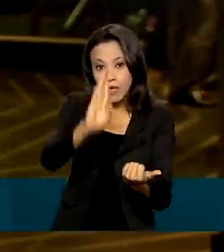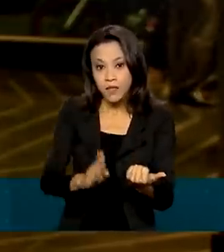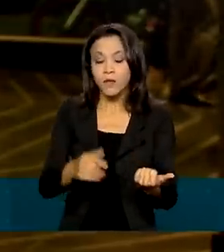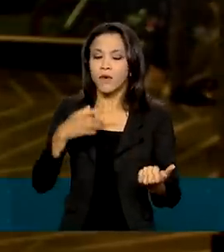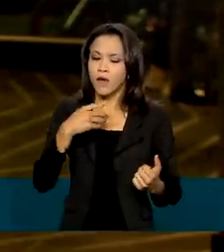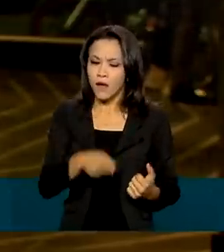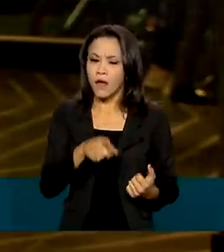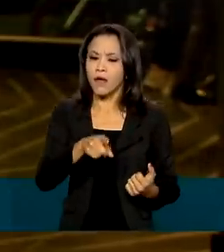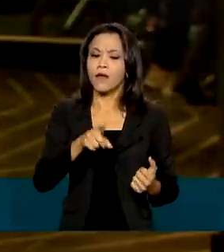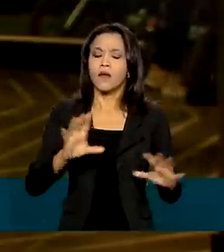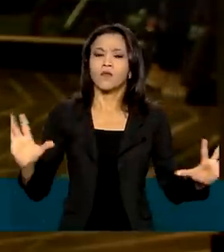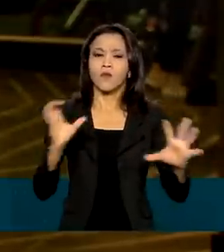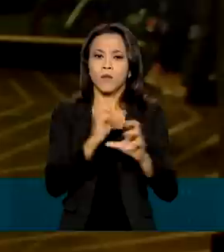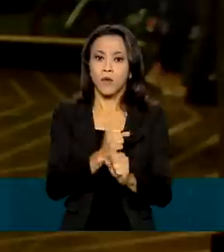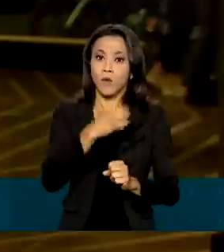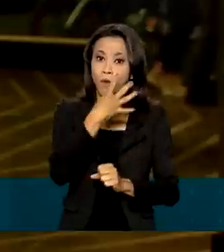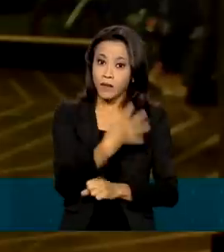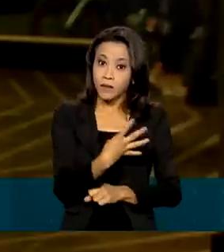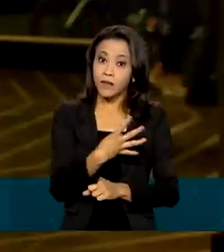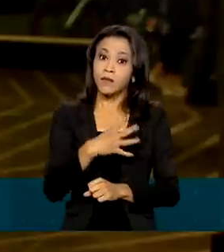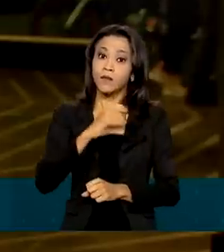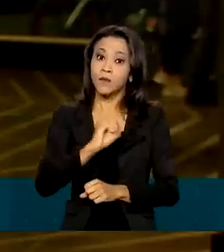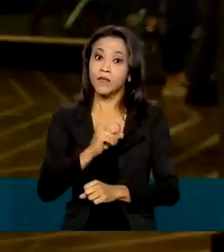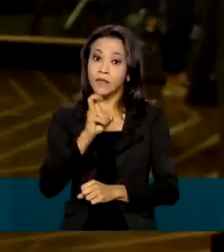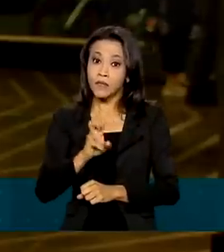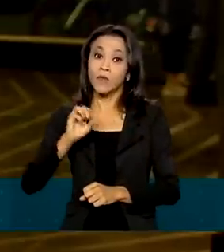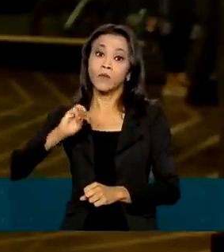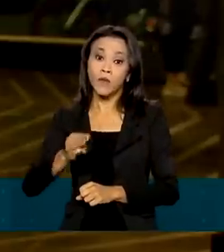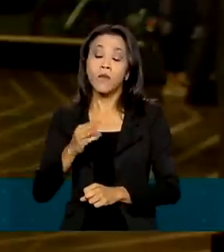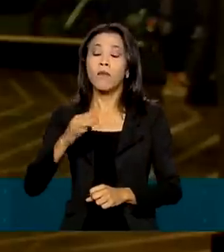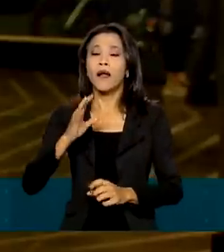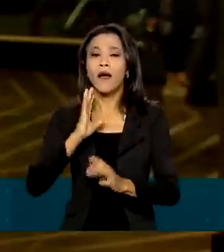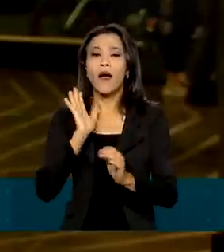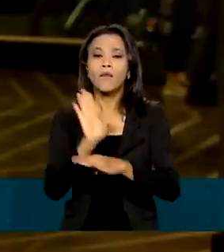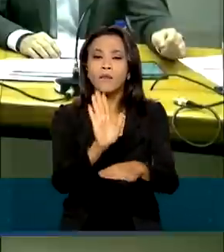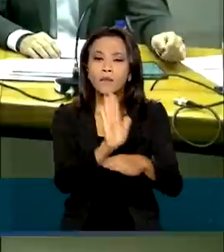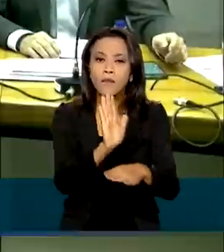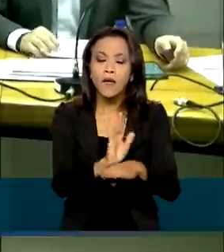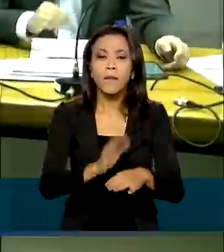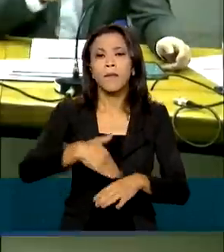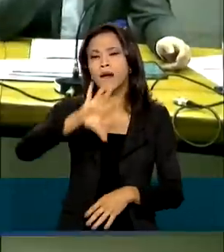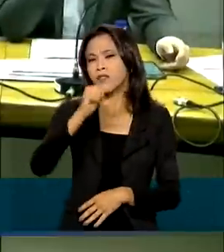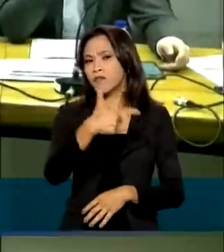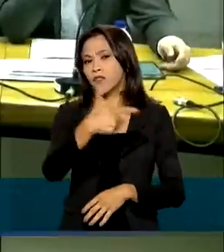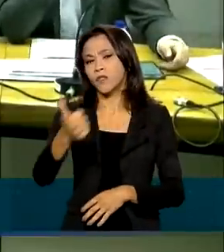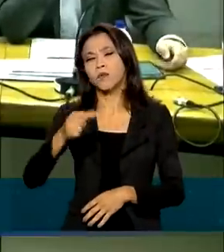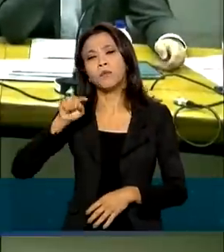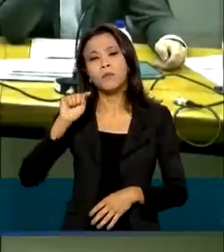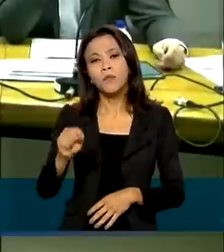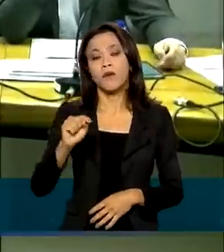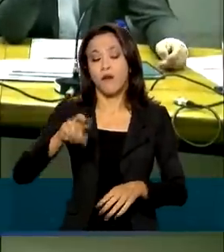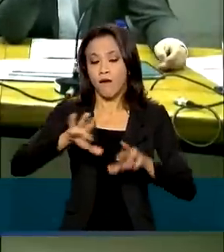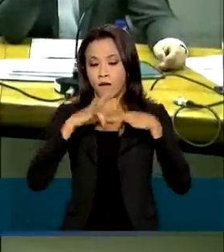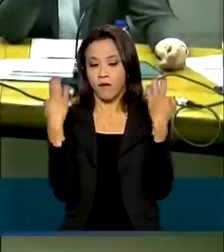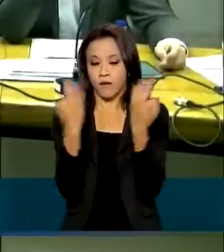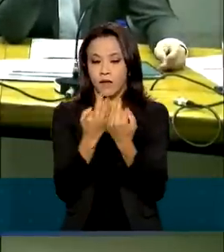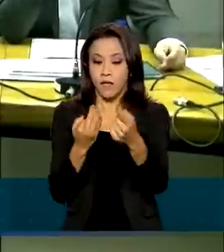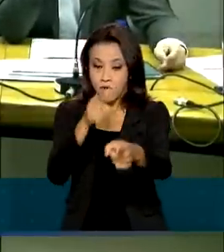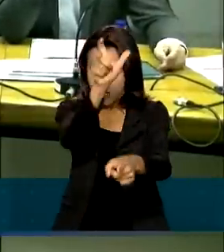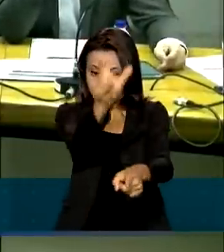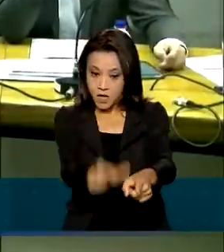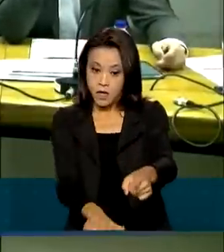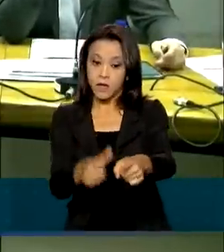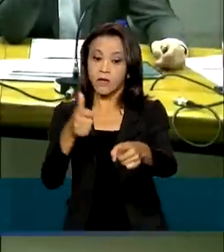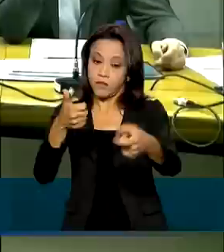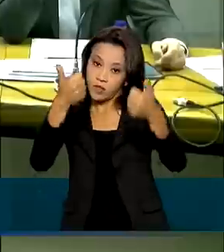405 para atender mais de 21 milhões de famílias. O secretário especial de Tesouro e Orçamento